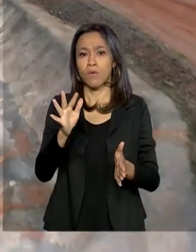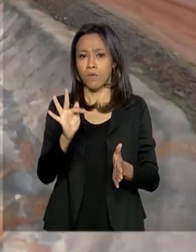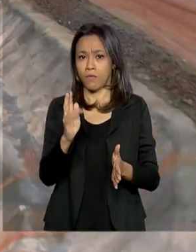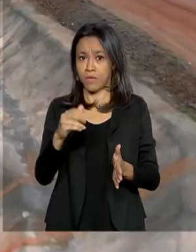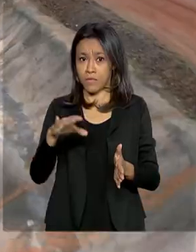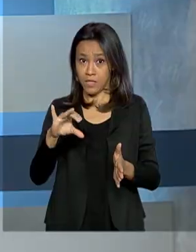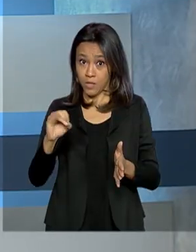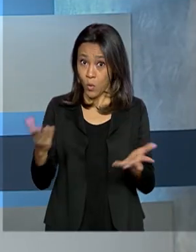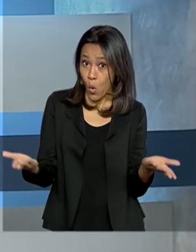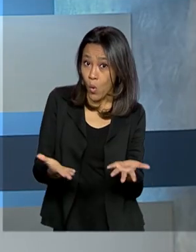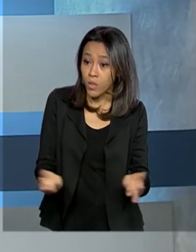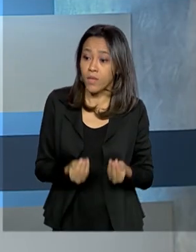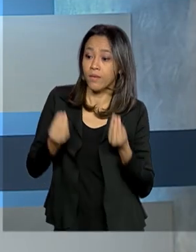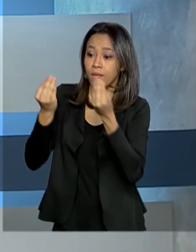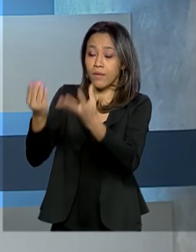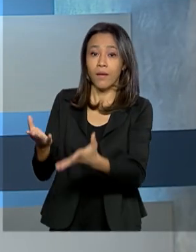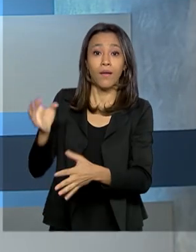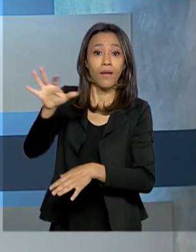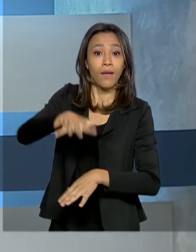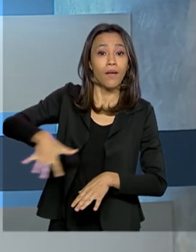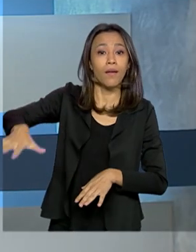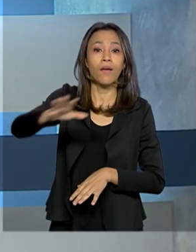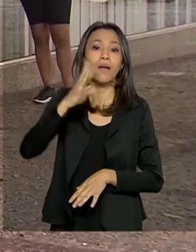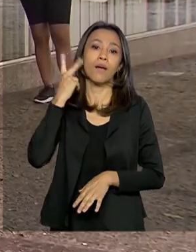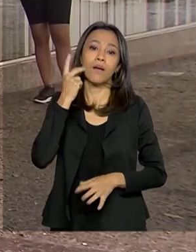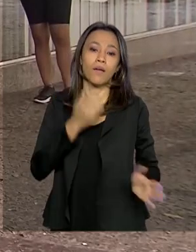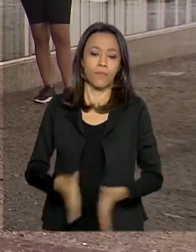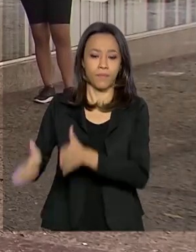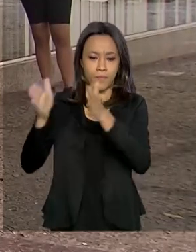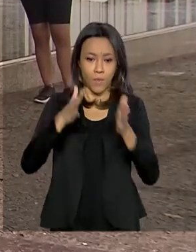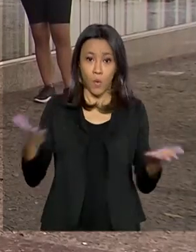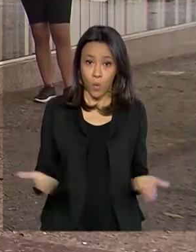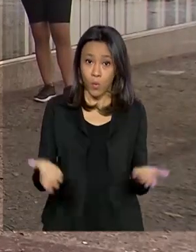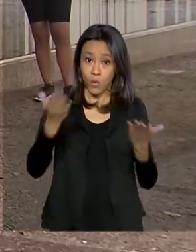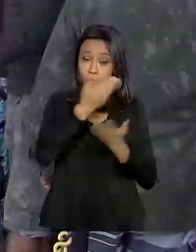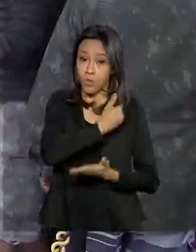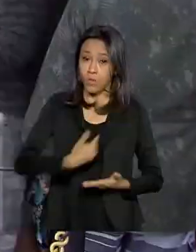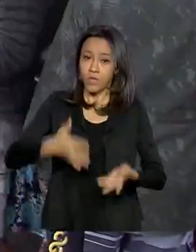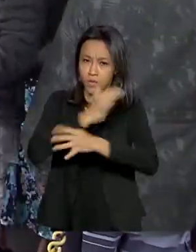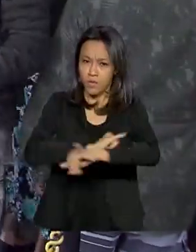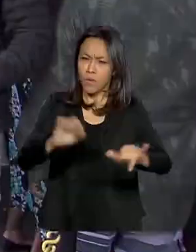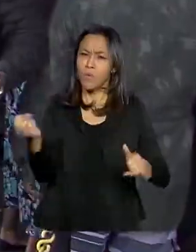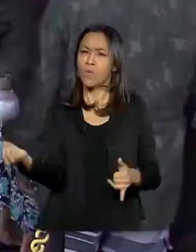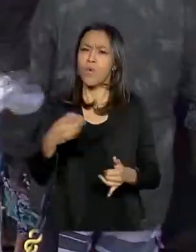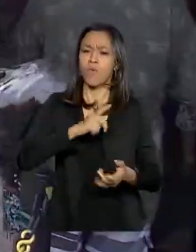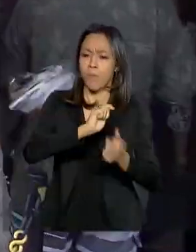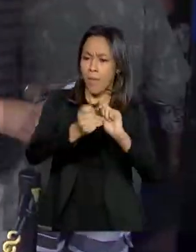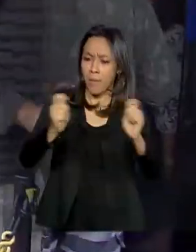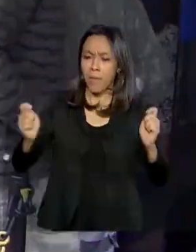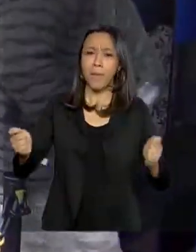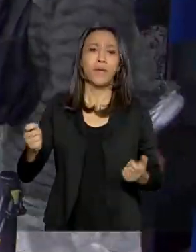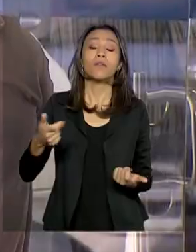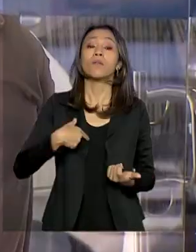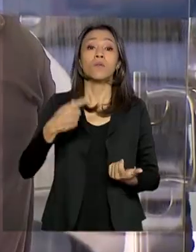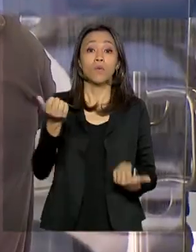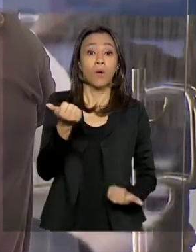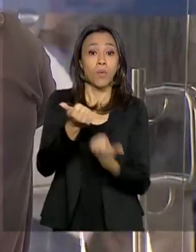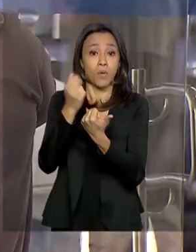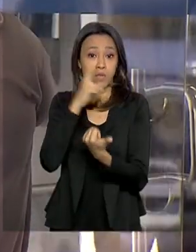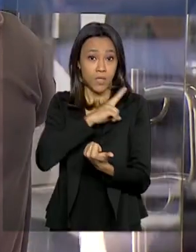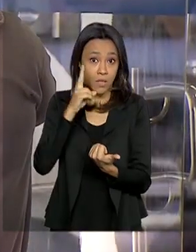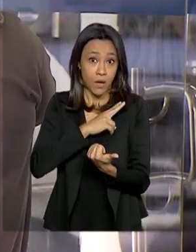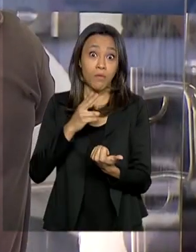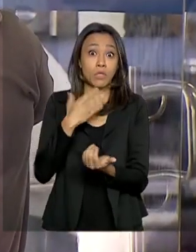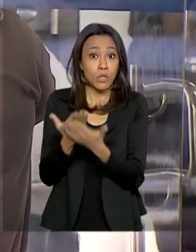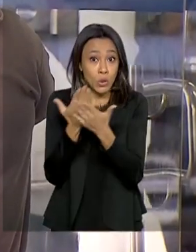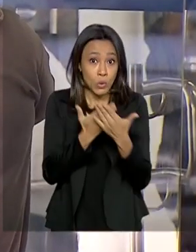hoje ao Ceará. Auxílio emergencial, governo divulga novo calendário de pagamentos da terceira parcela e estuda a